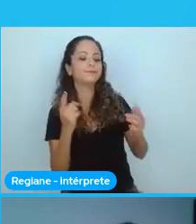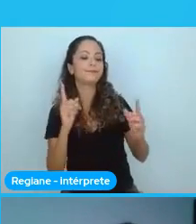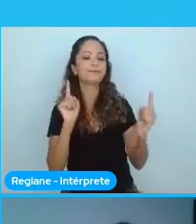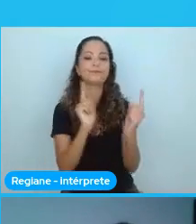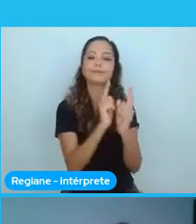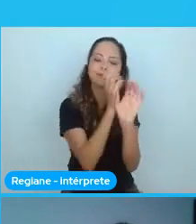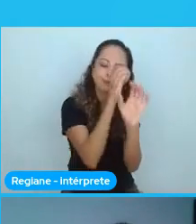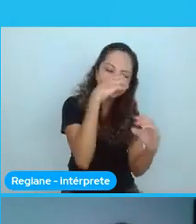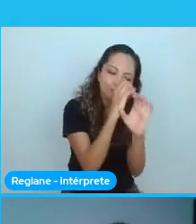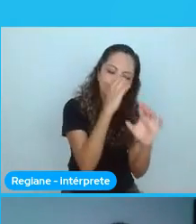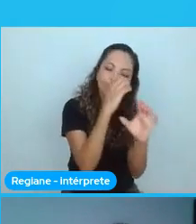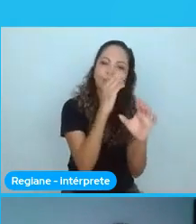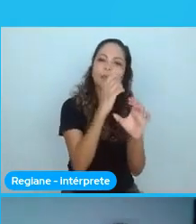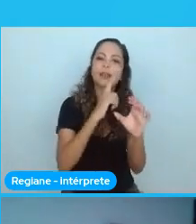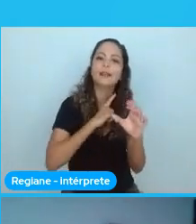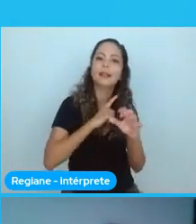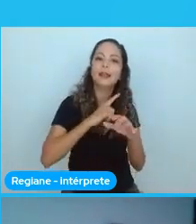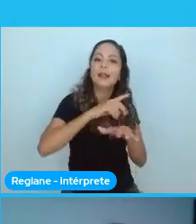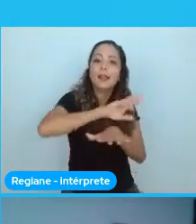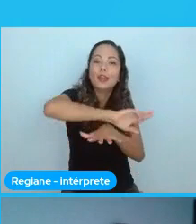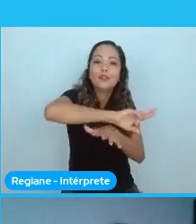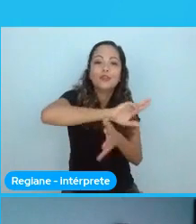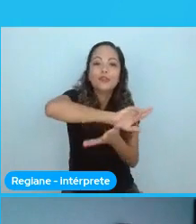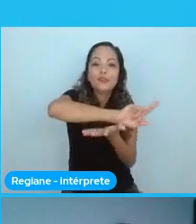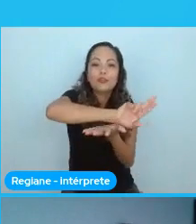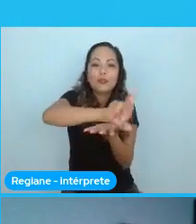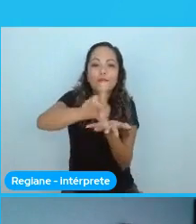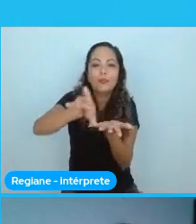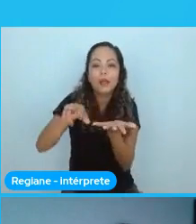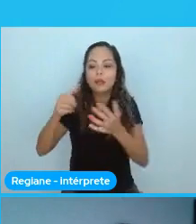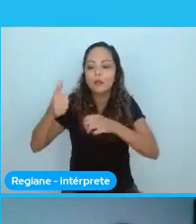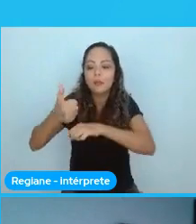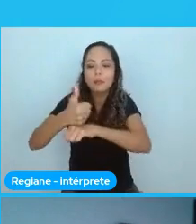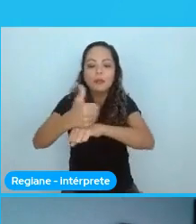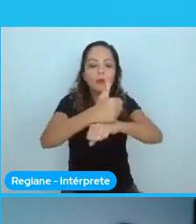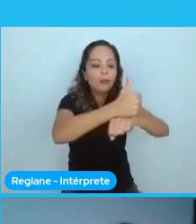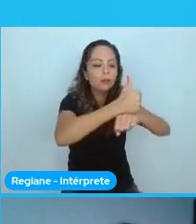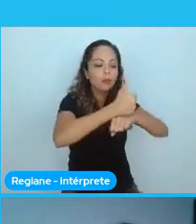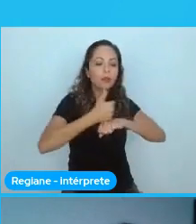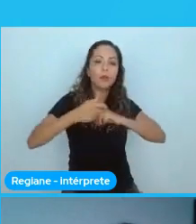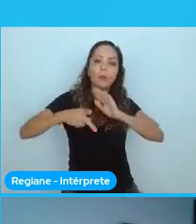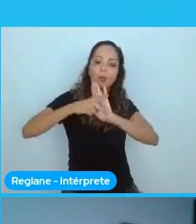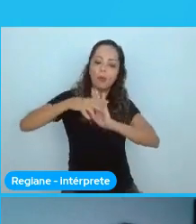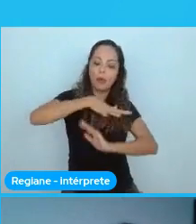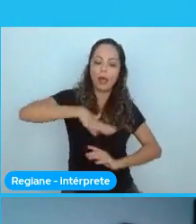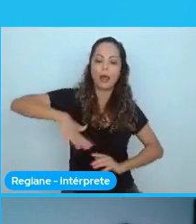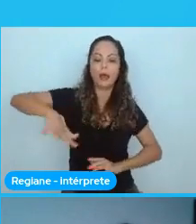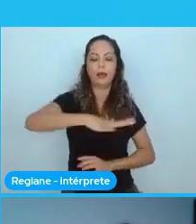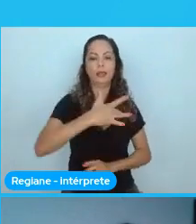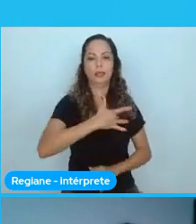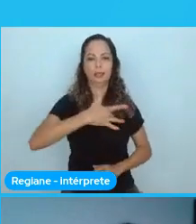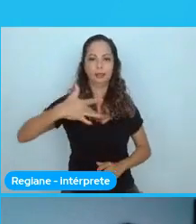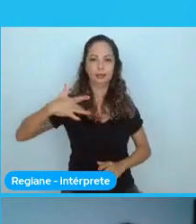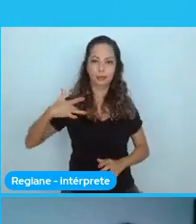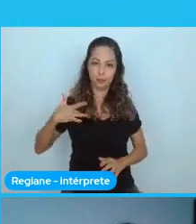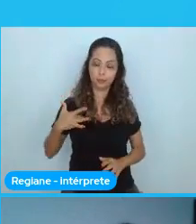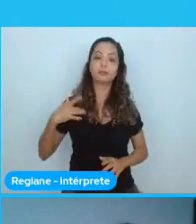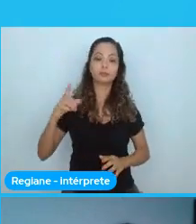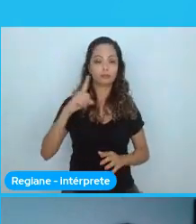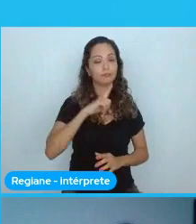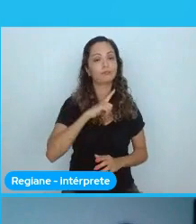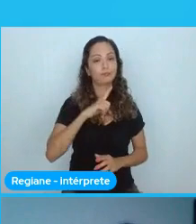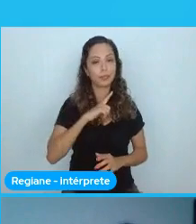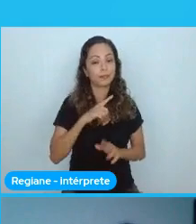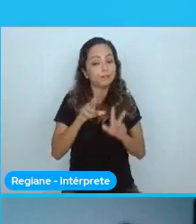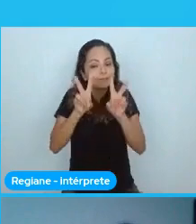saúde e profissionais de biológicos também que fazem parte desse processo do cuidado de saúde, né, e outra